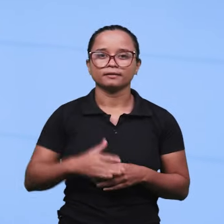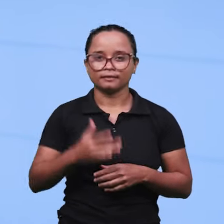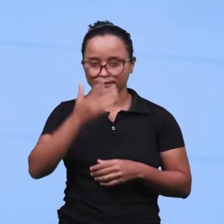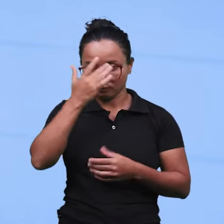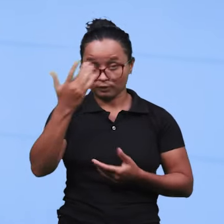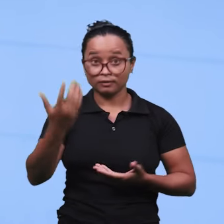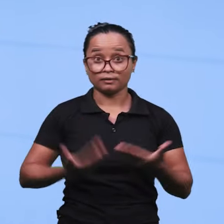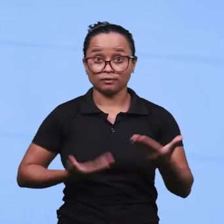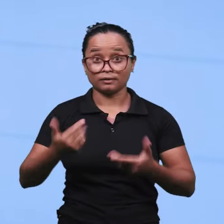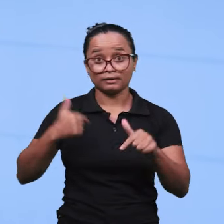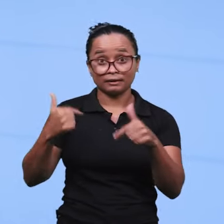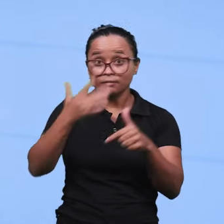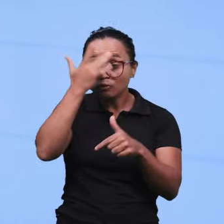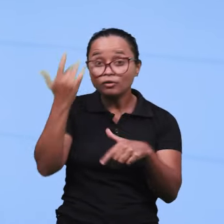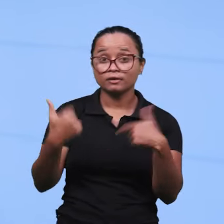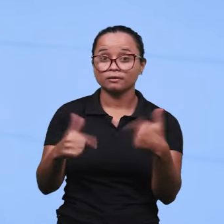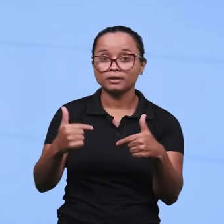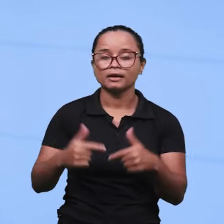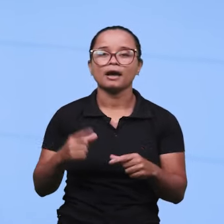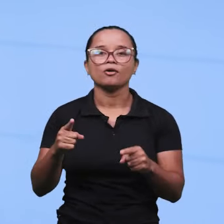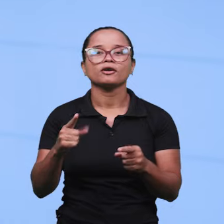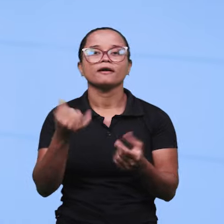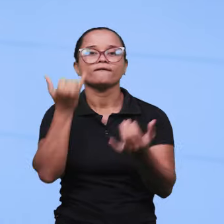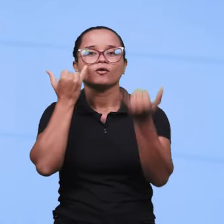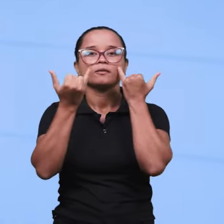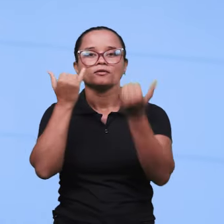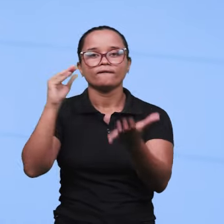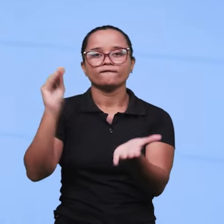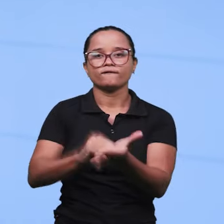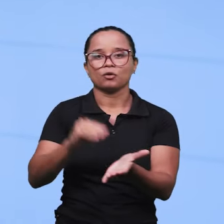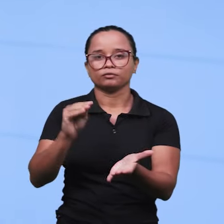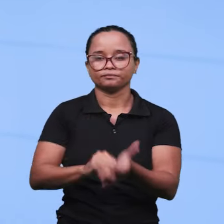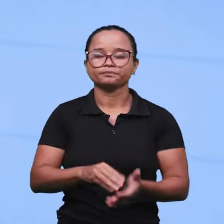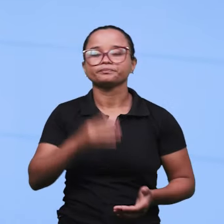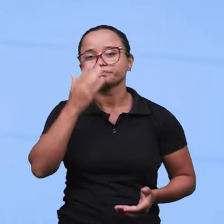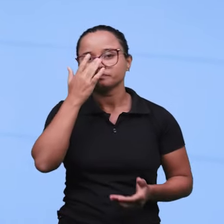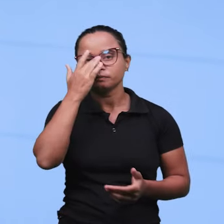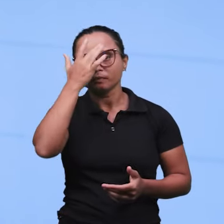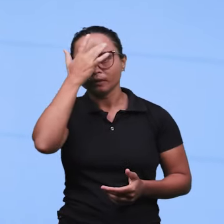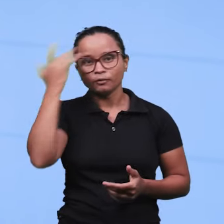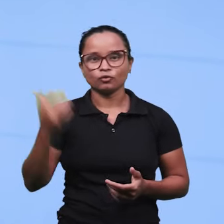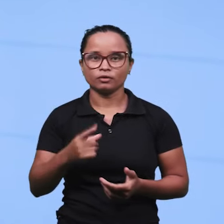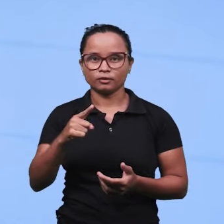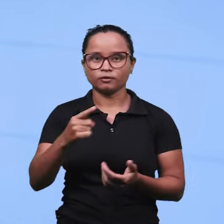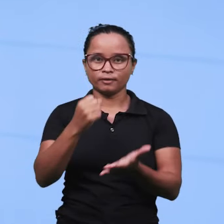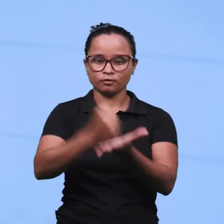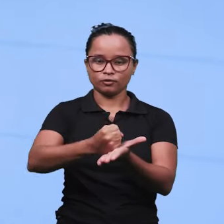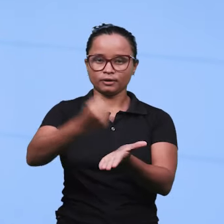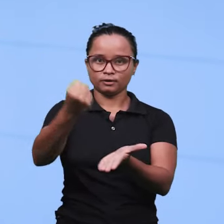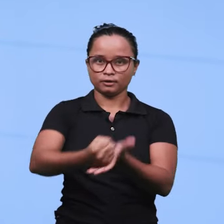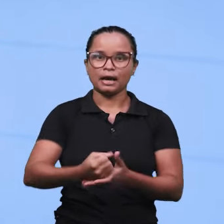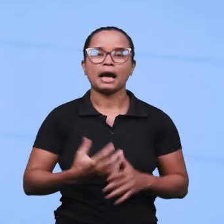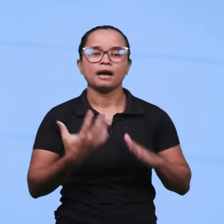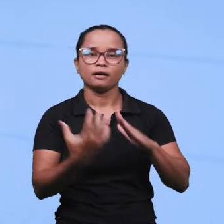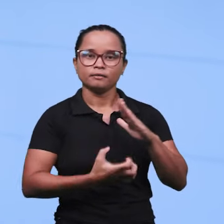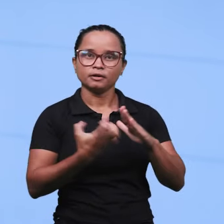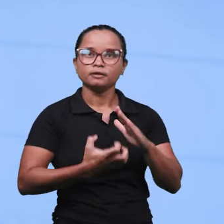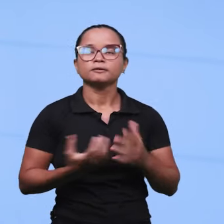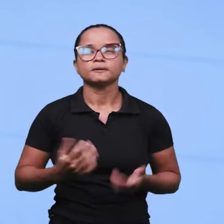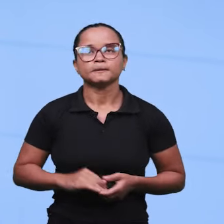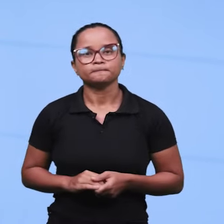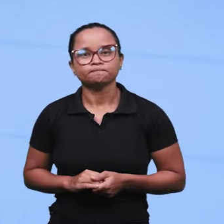empregados é a falta de informação. Todo empregado, quando ele vai ser admitido, a empresa realmente